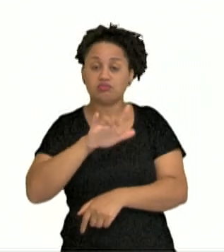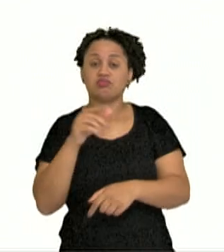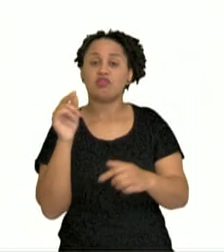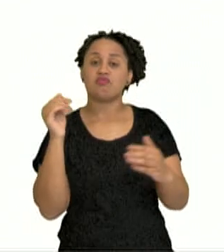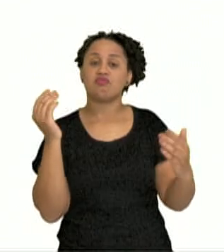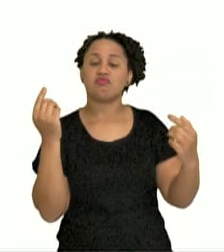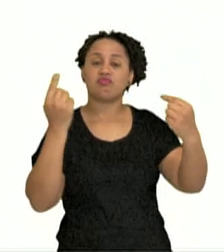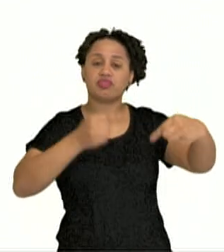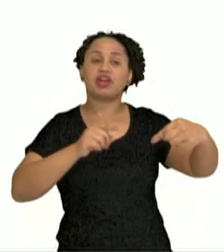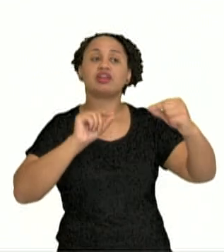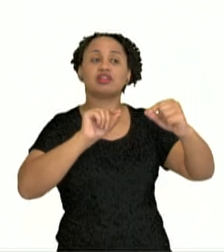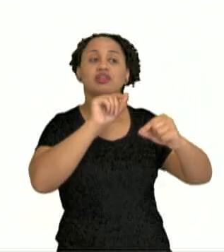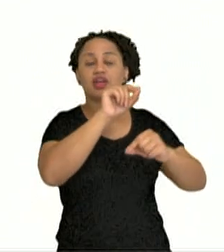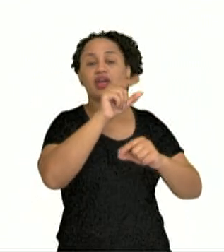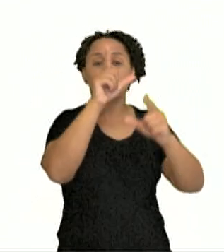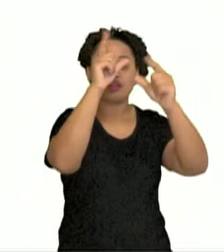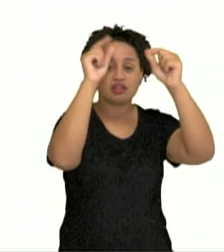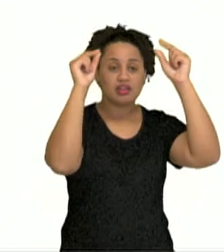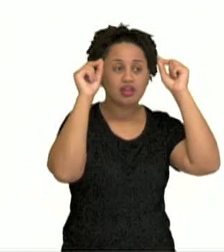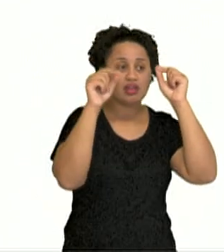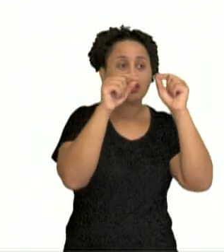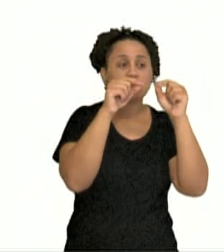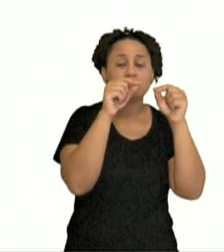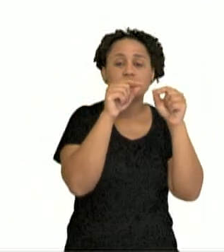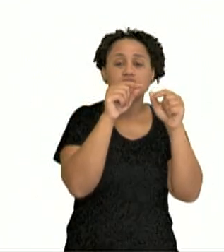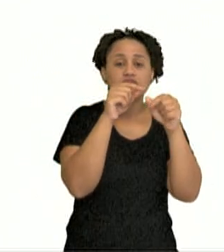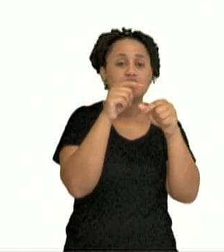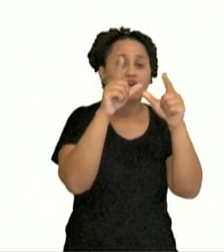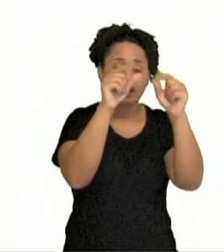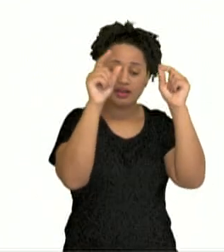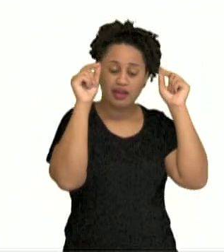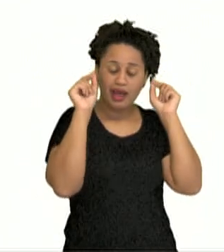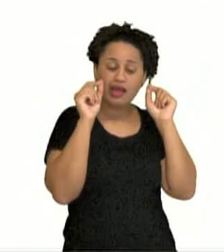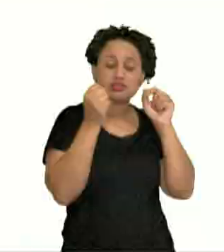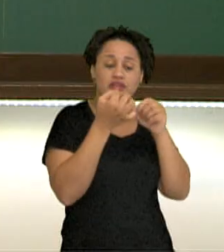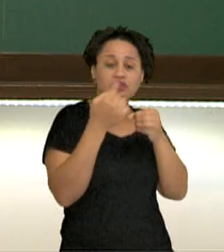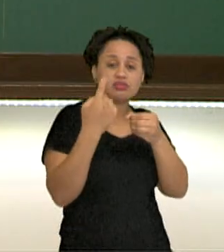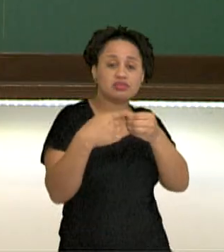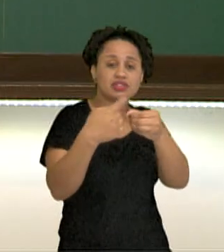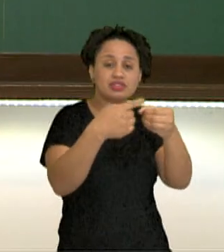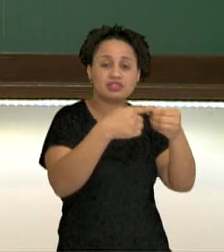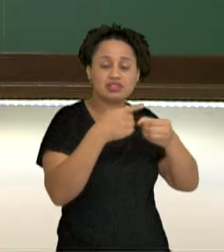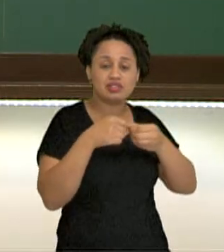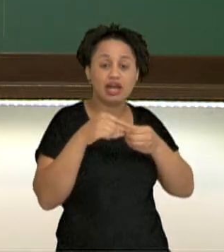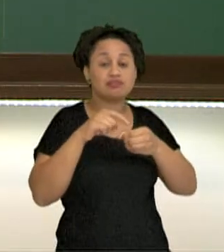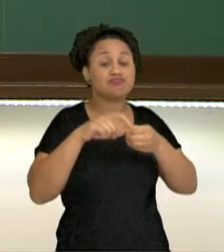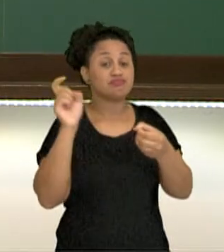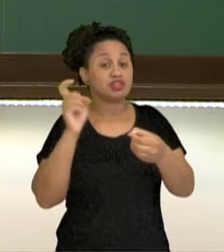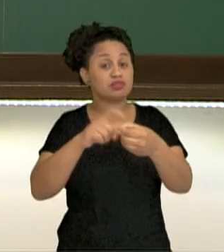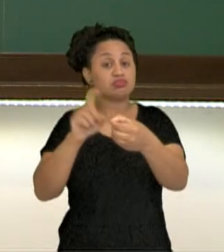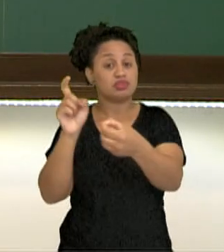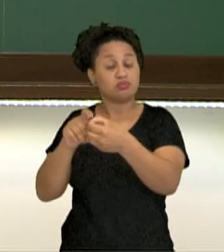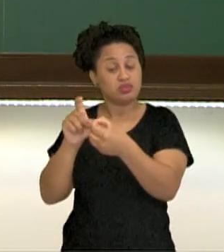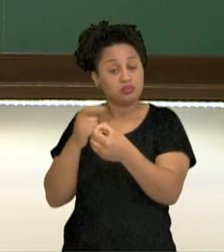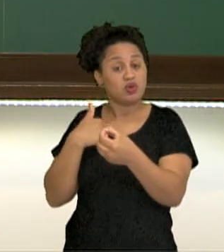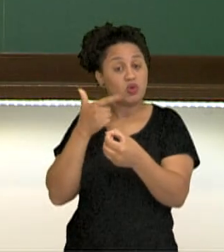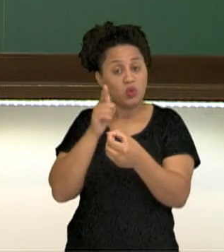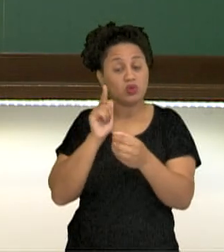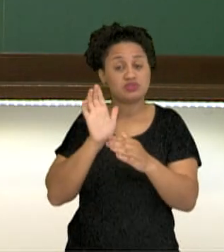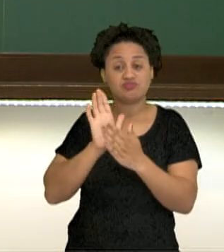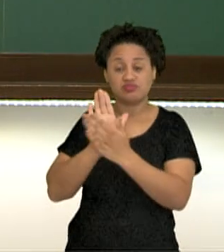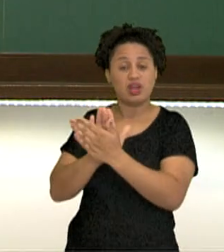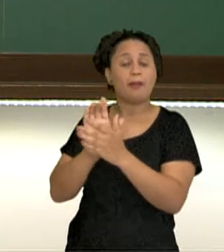Quais são as possibilidades de um pequeno conjunto de cidades-estado conseguiram enfrentar o maior